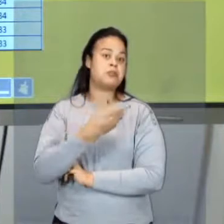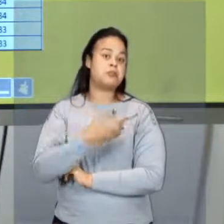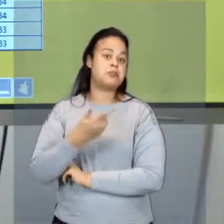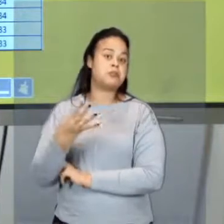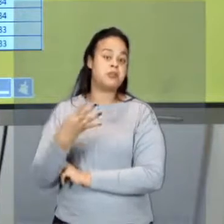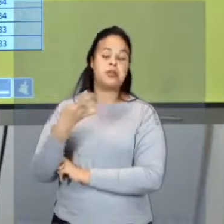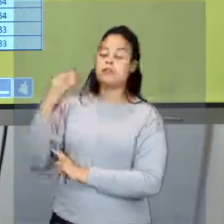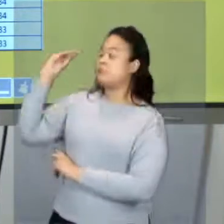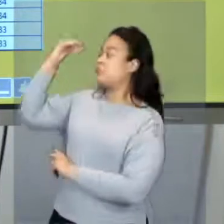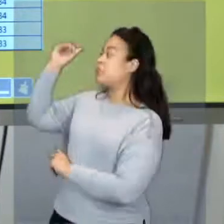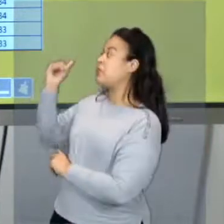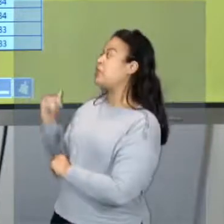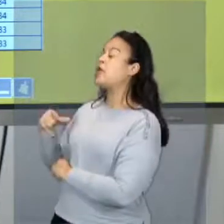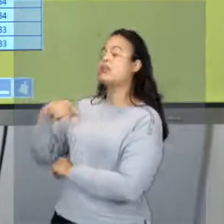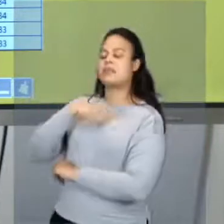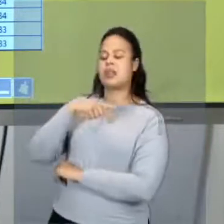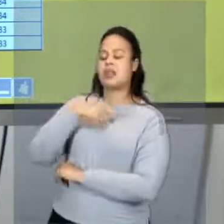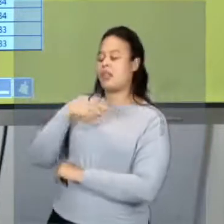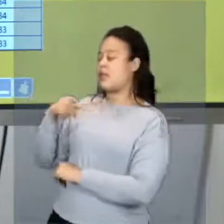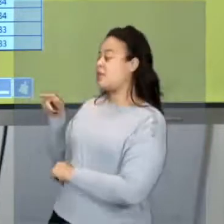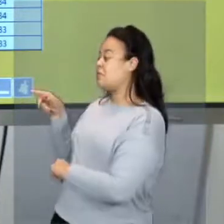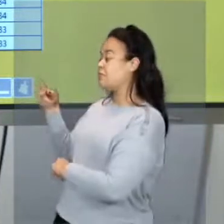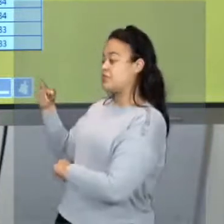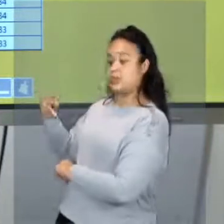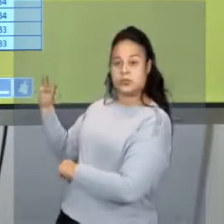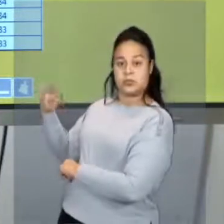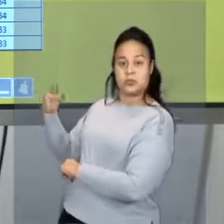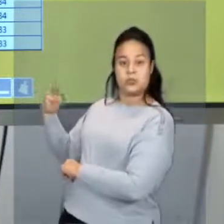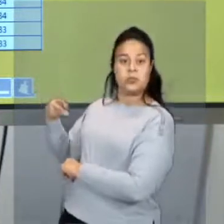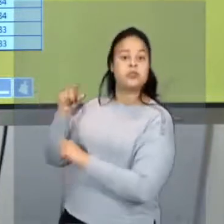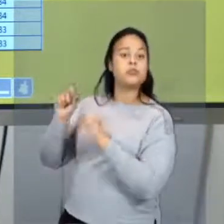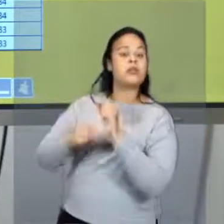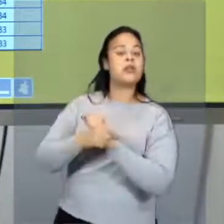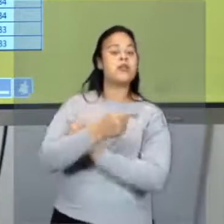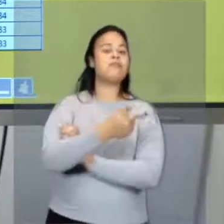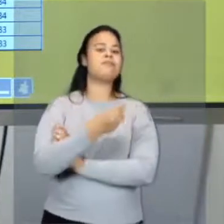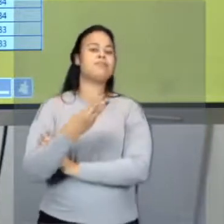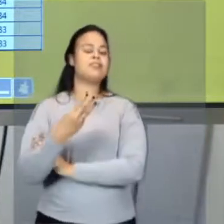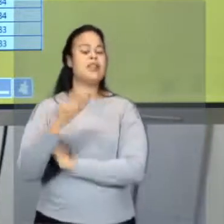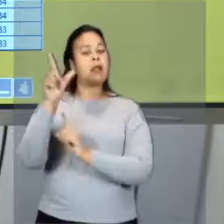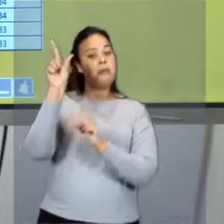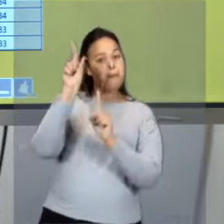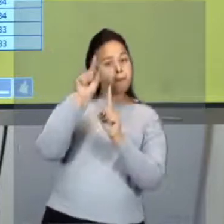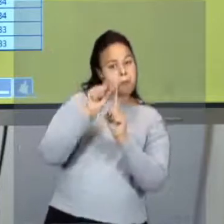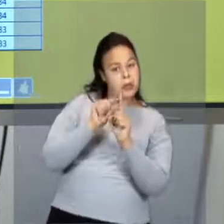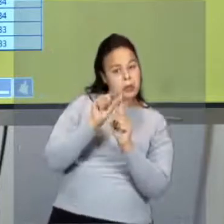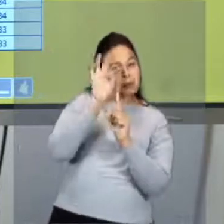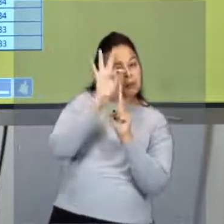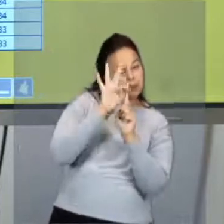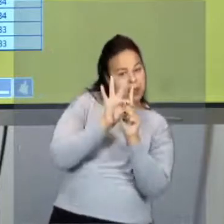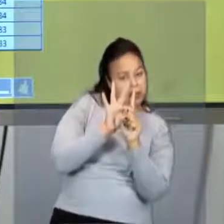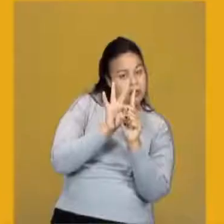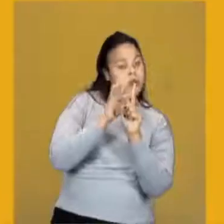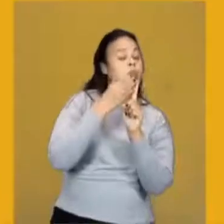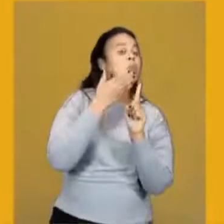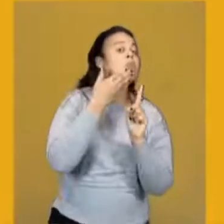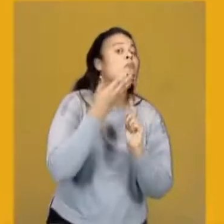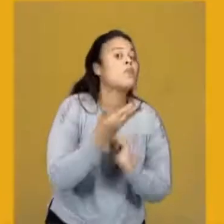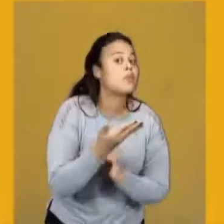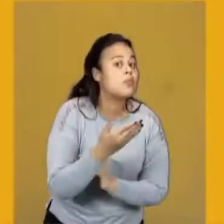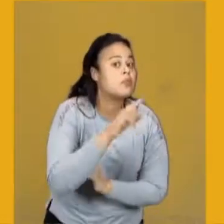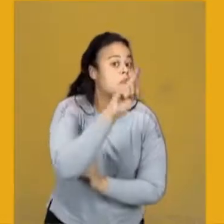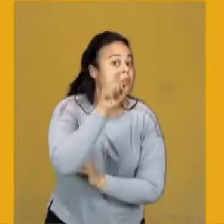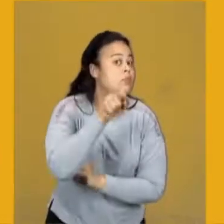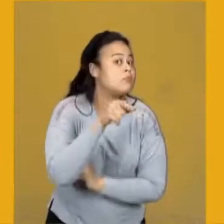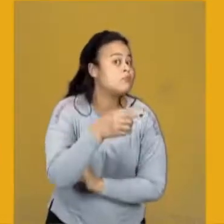24. Eu tenho essas duas últimas aqui de 23 graus. A menor medida de temperatura prevista foi